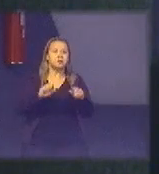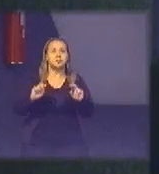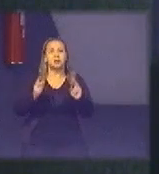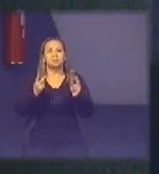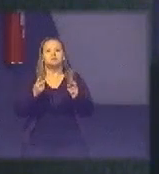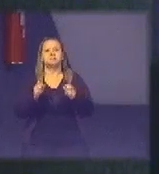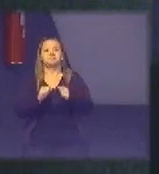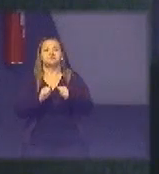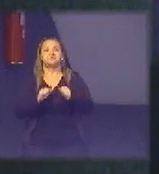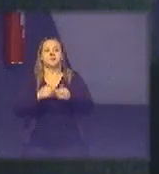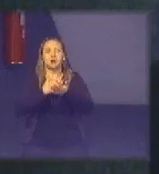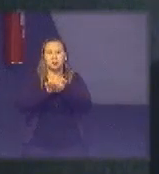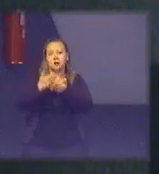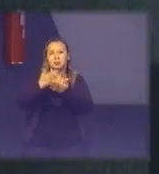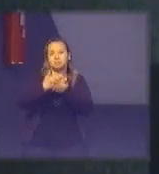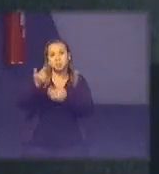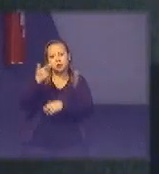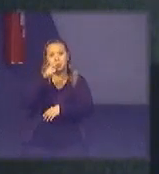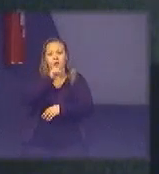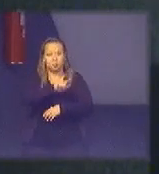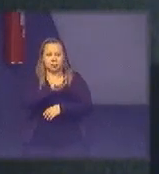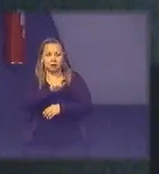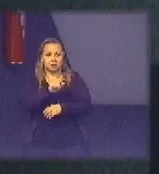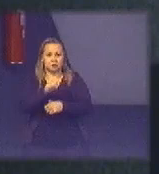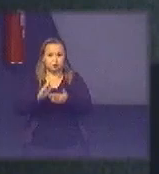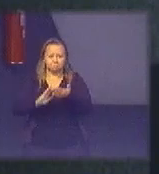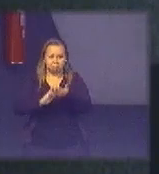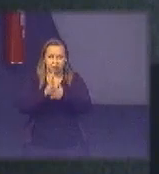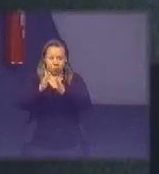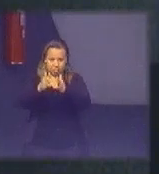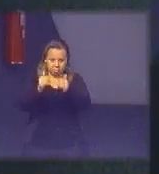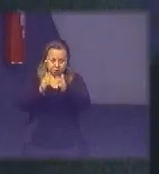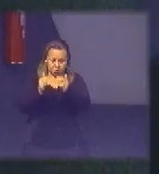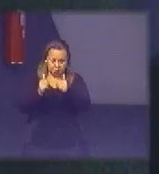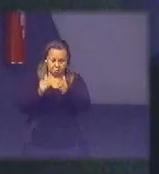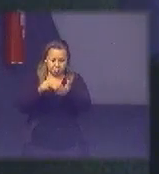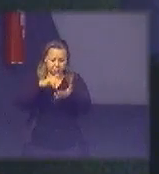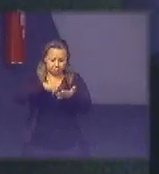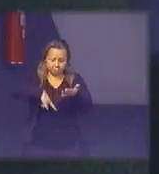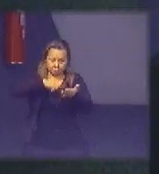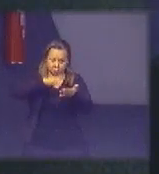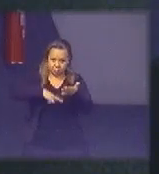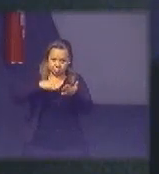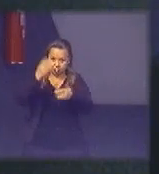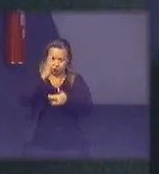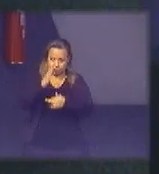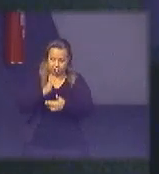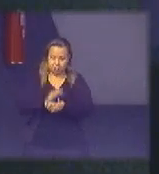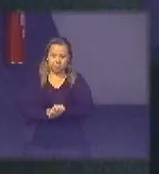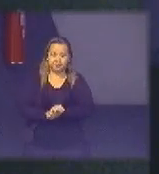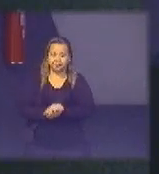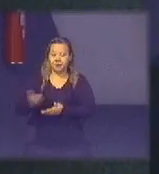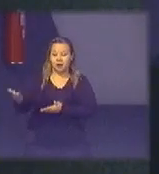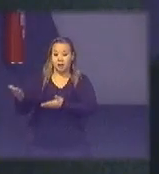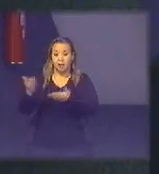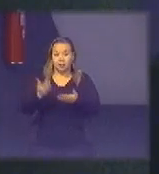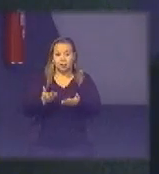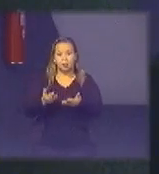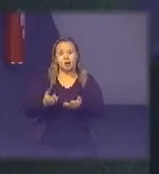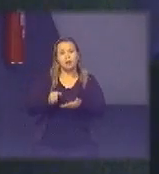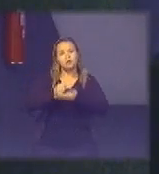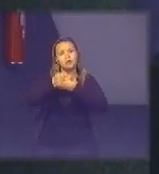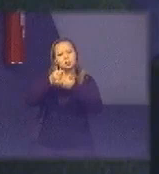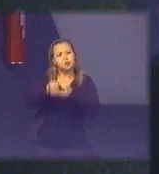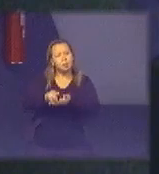licitações no Brasil e tem avanços de fato esse daqui é uma coisa só que eu trago para vocês para vocês verem e aí sim tem uma